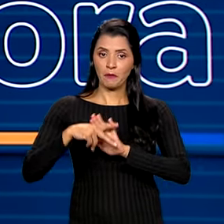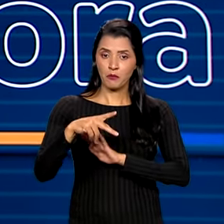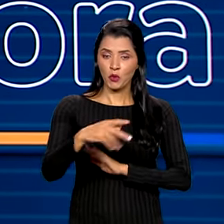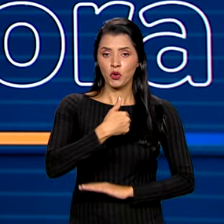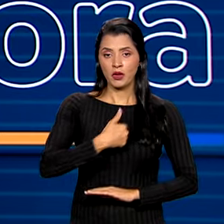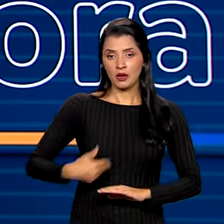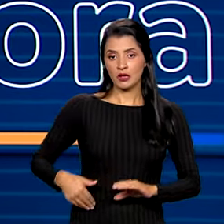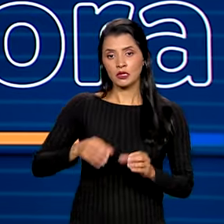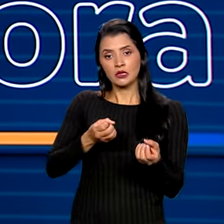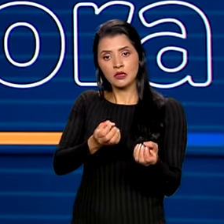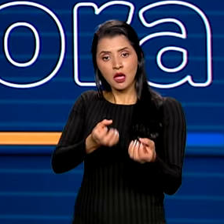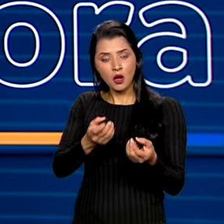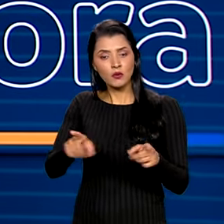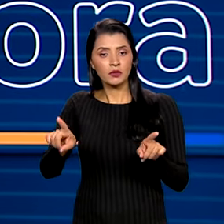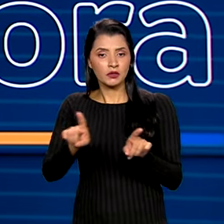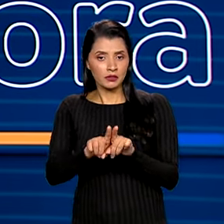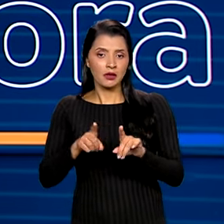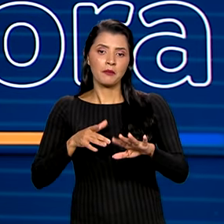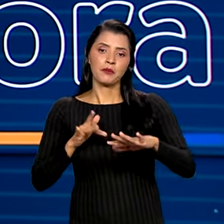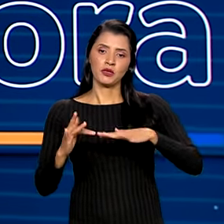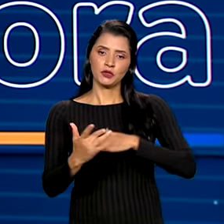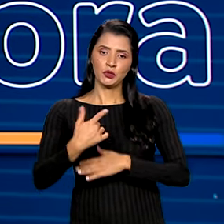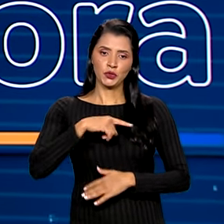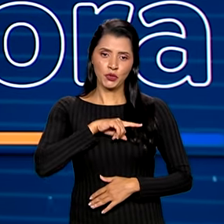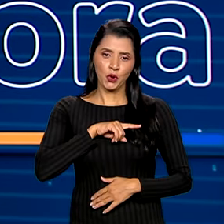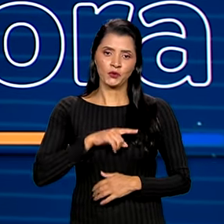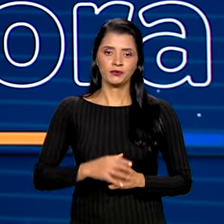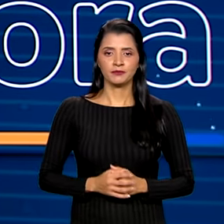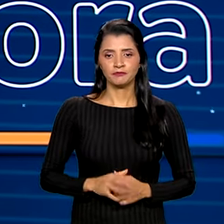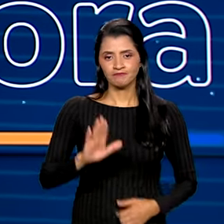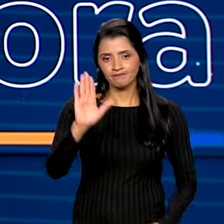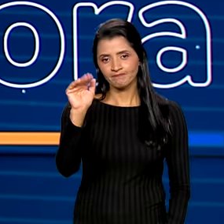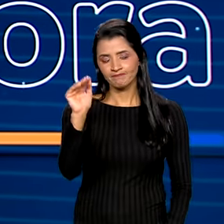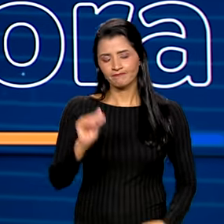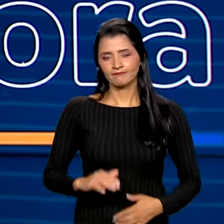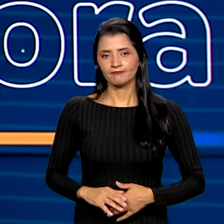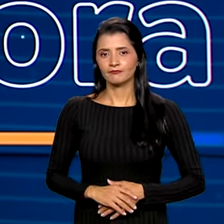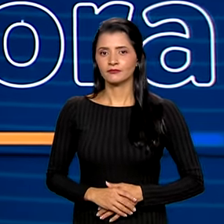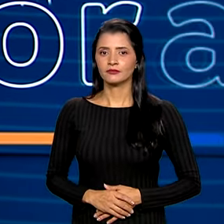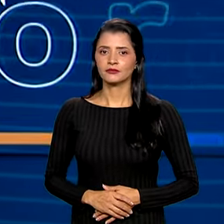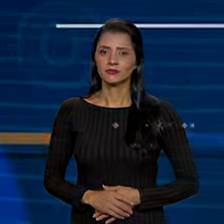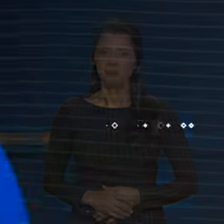GOV e nos acompanhe também pelas nossas redes sociais. Até a próxima!